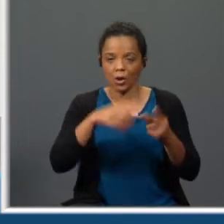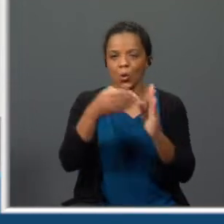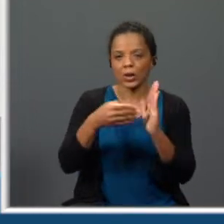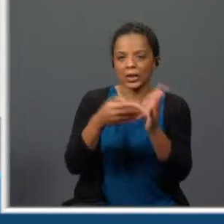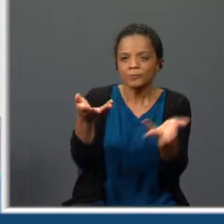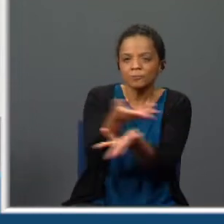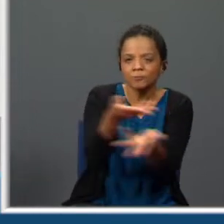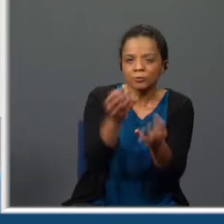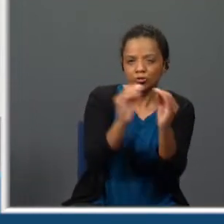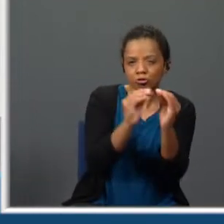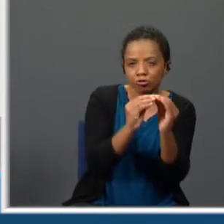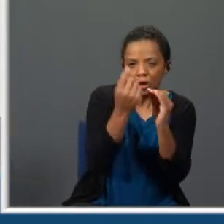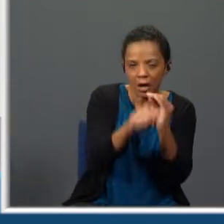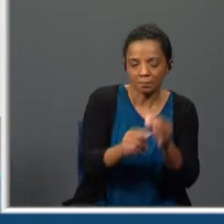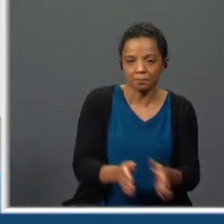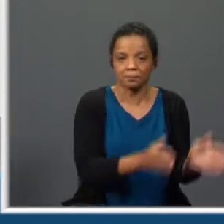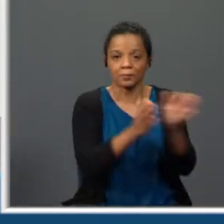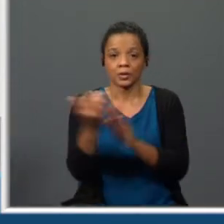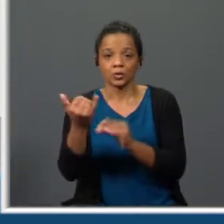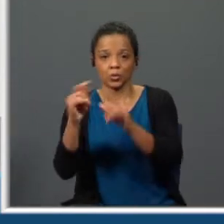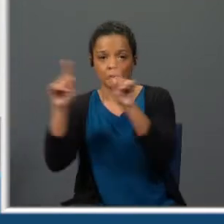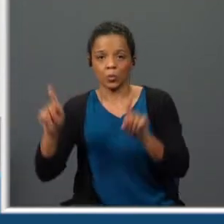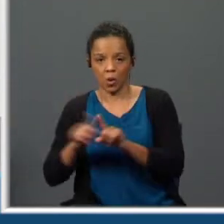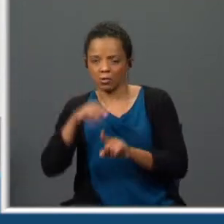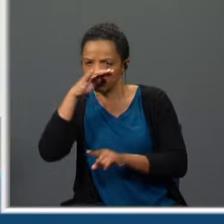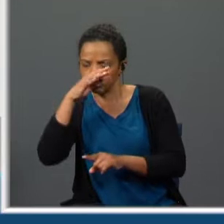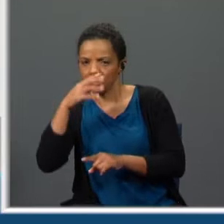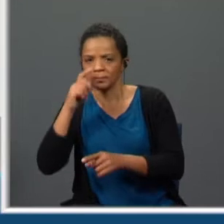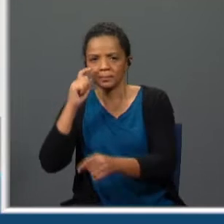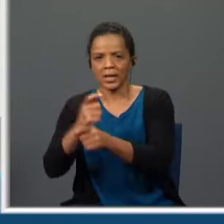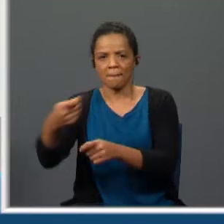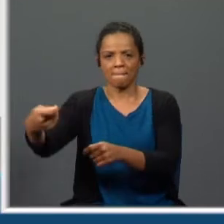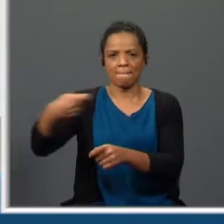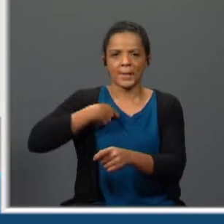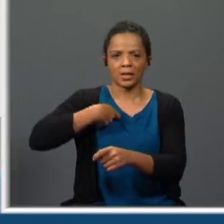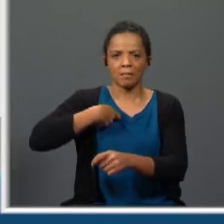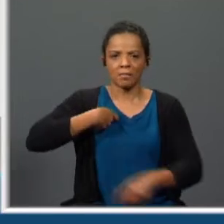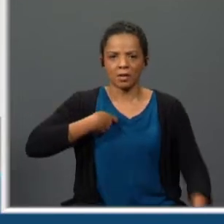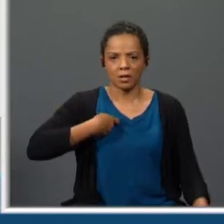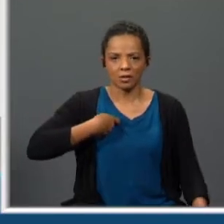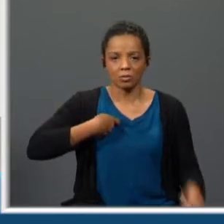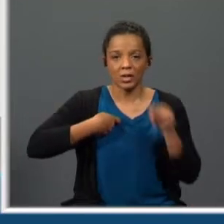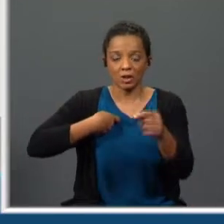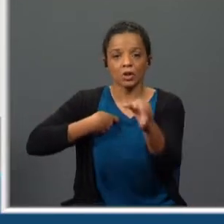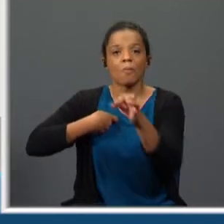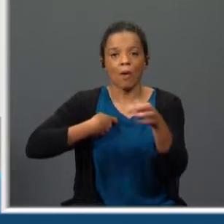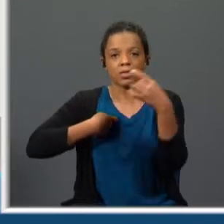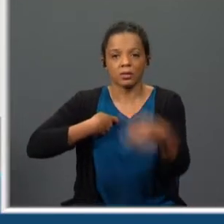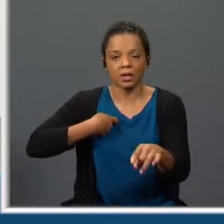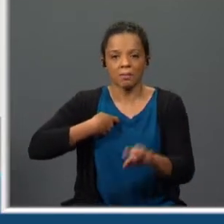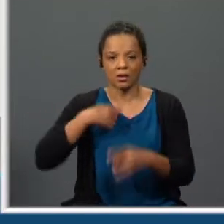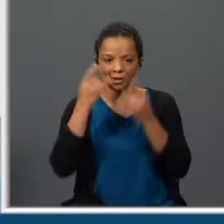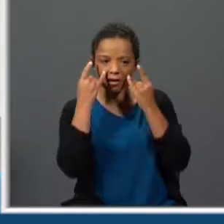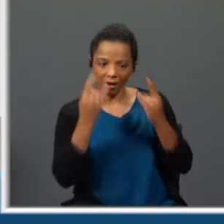cliente. No segundo quadro, a Alcoviteira exige o pagamento ao cliente. Este, com uma moeda na mão, está